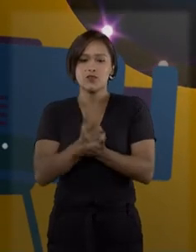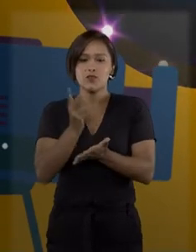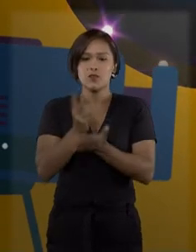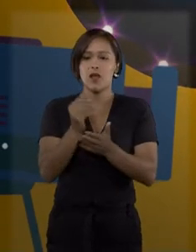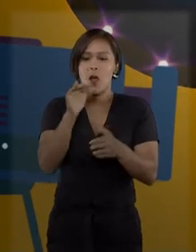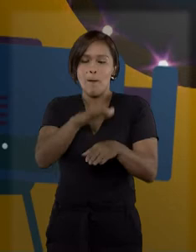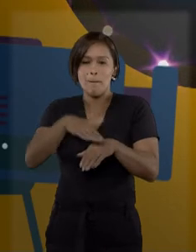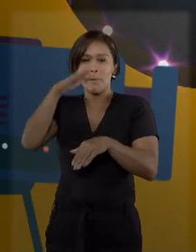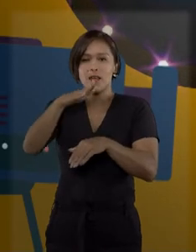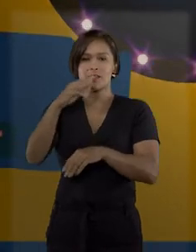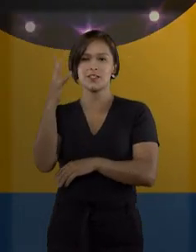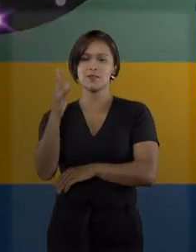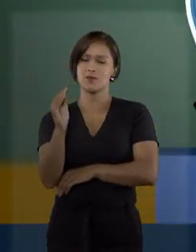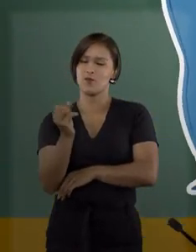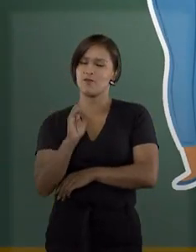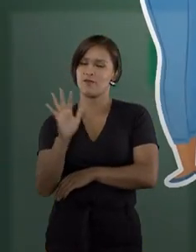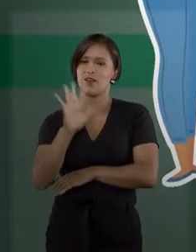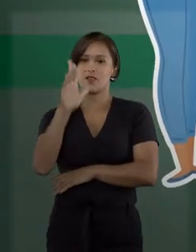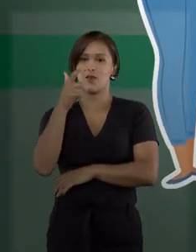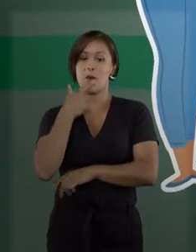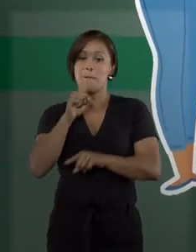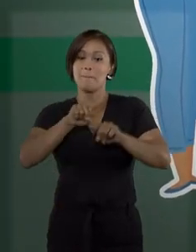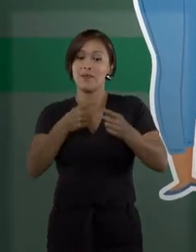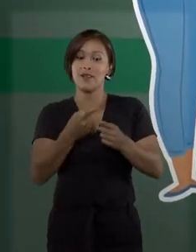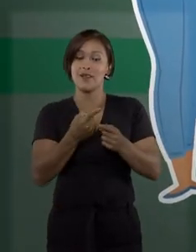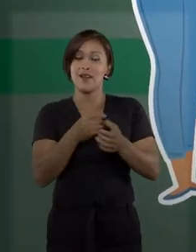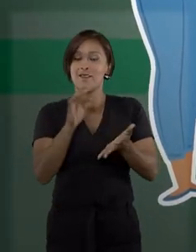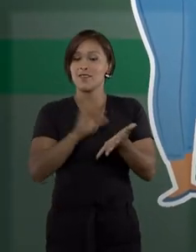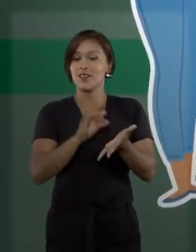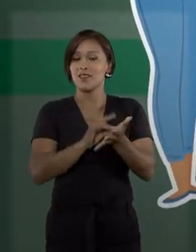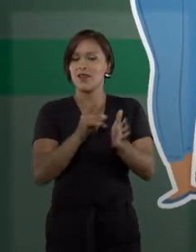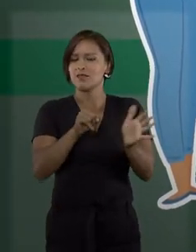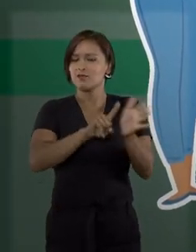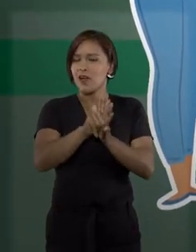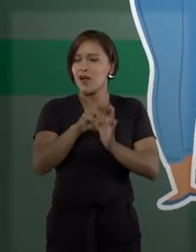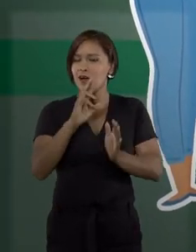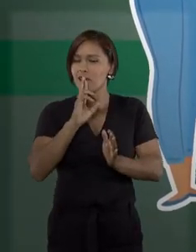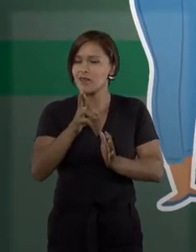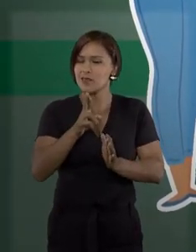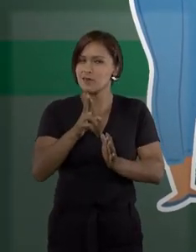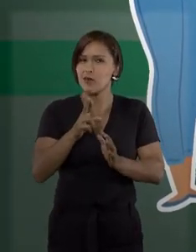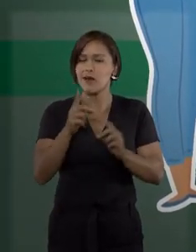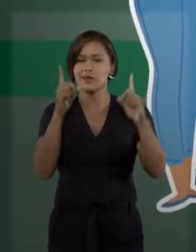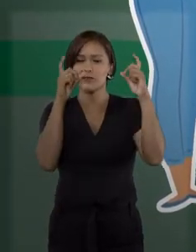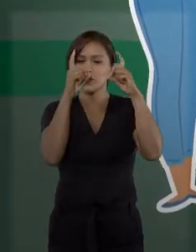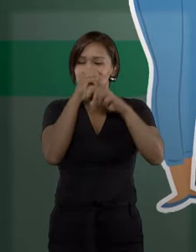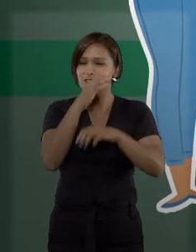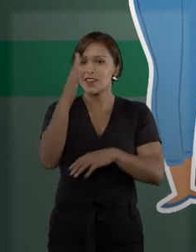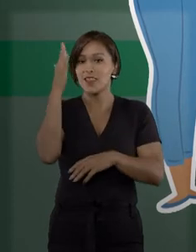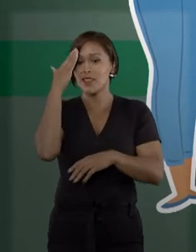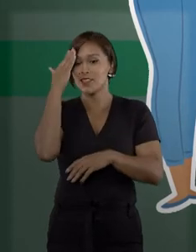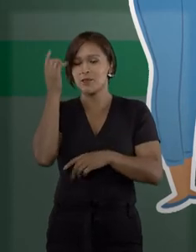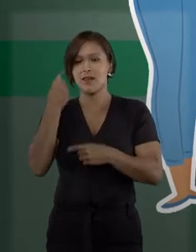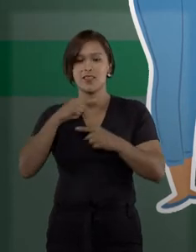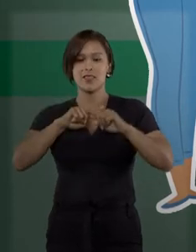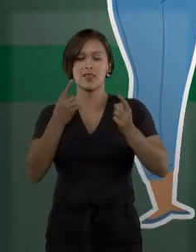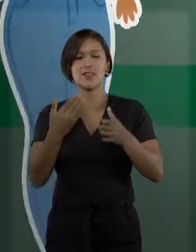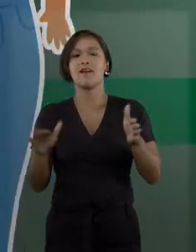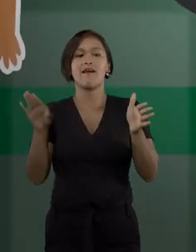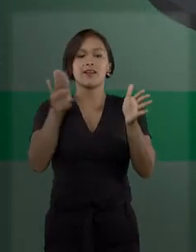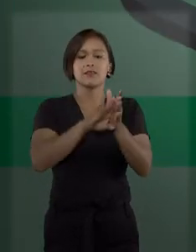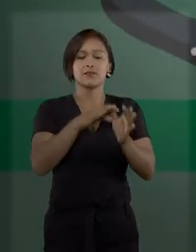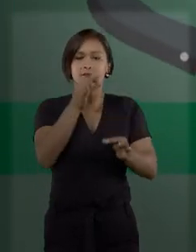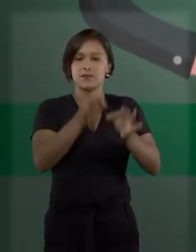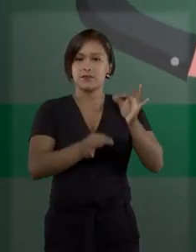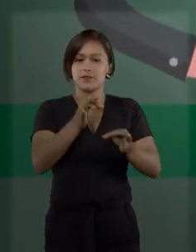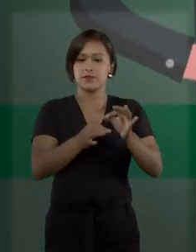Mas, na verdade, a pergunta não tinha uma resposta válida. Ela, então, decidiu entrar na justiça e os ministros da quarta